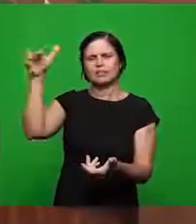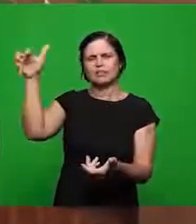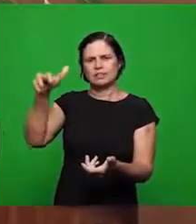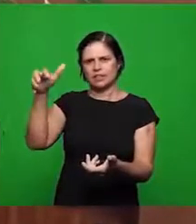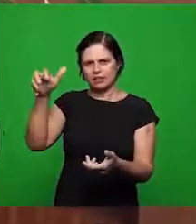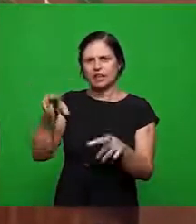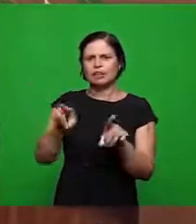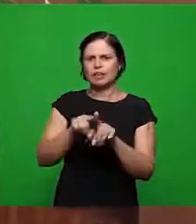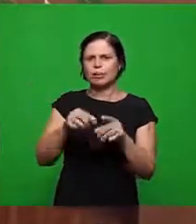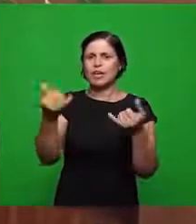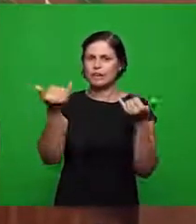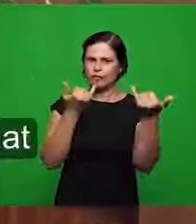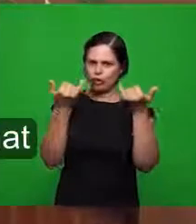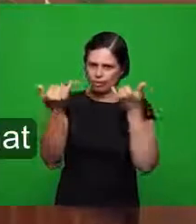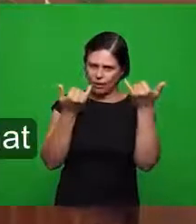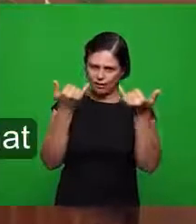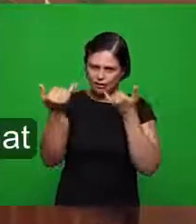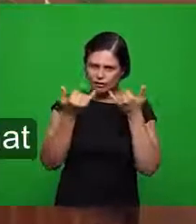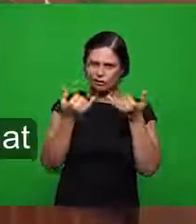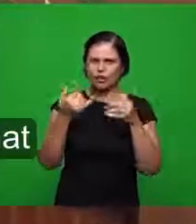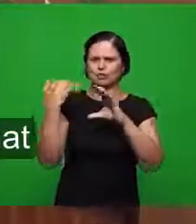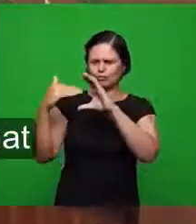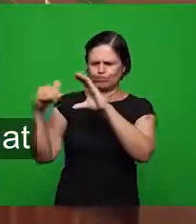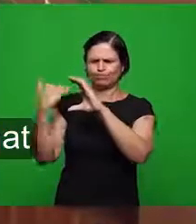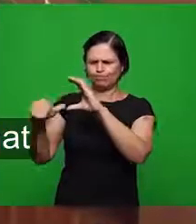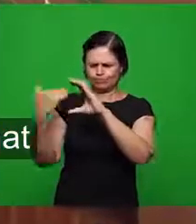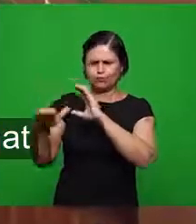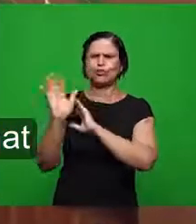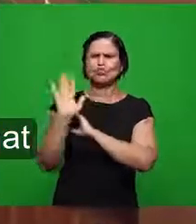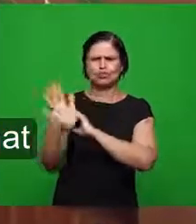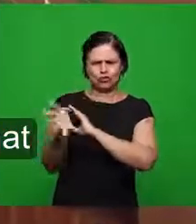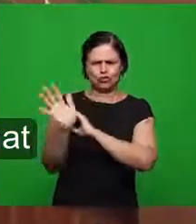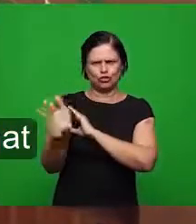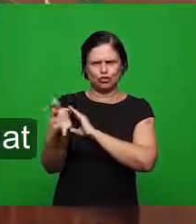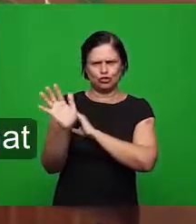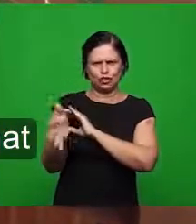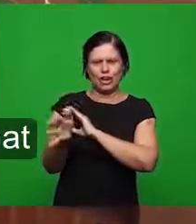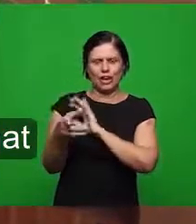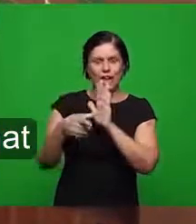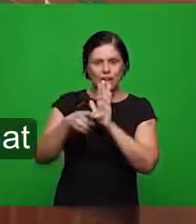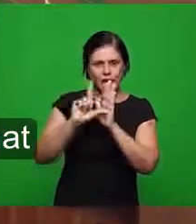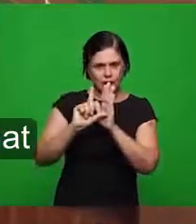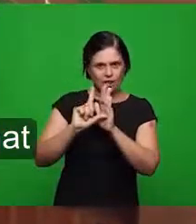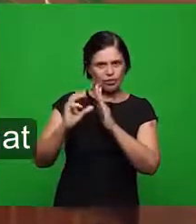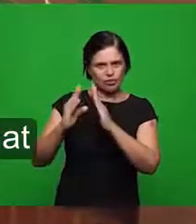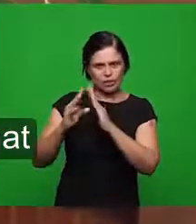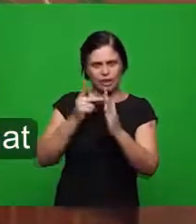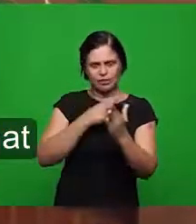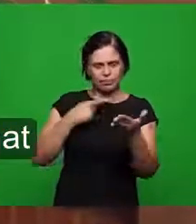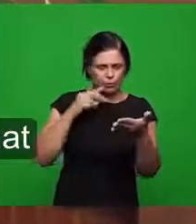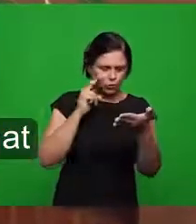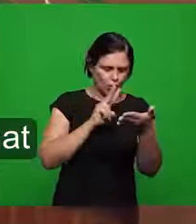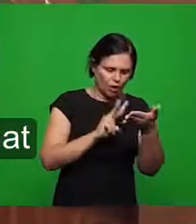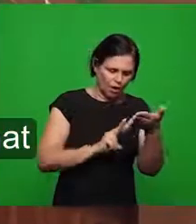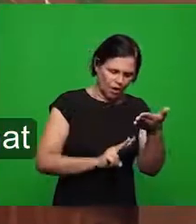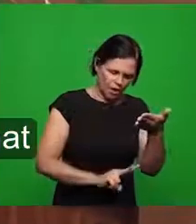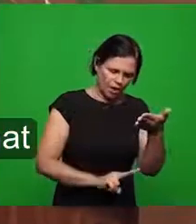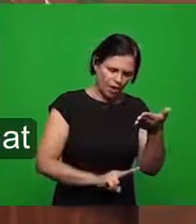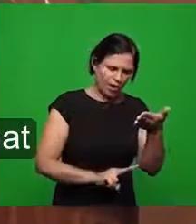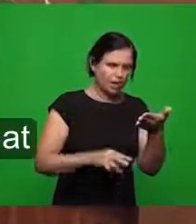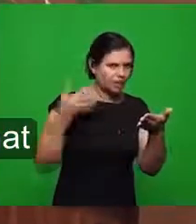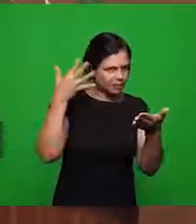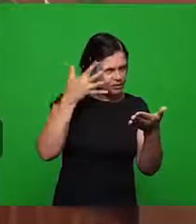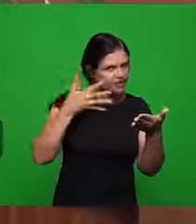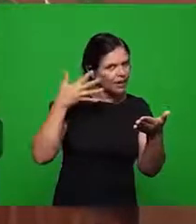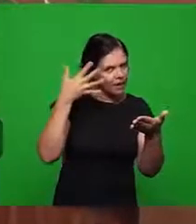informações que estão já enviadas o esboço na aula do assunto